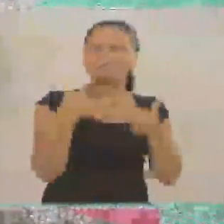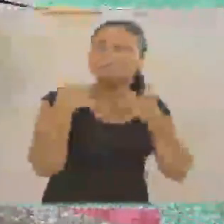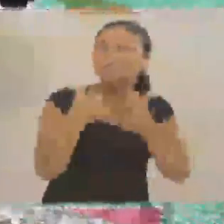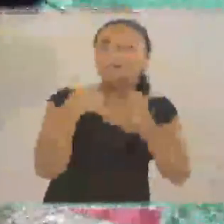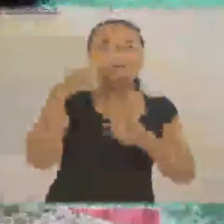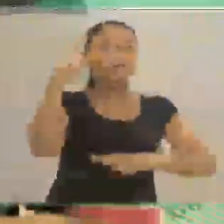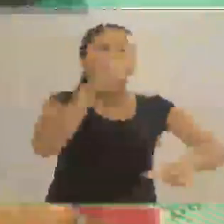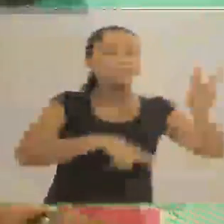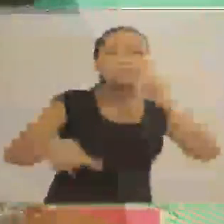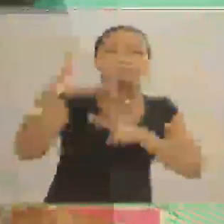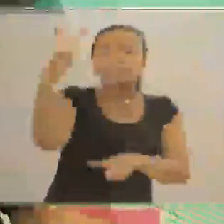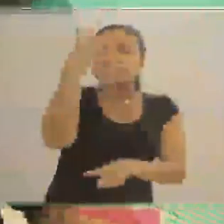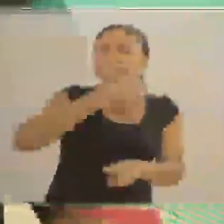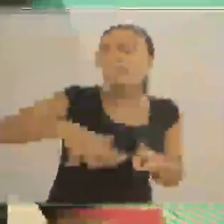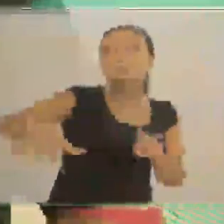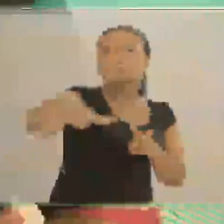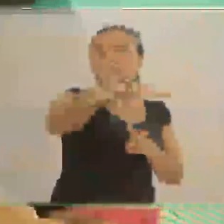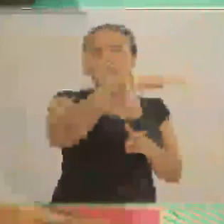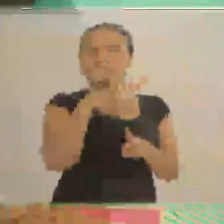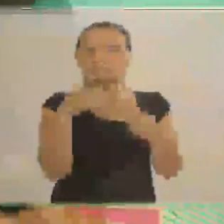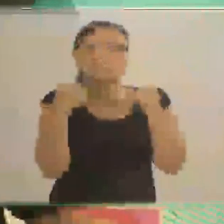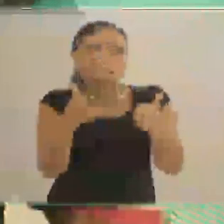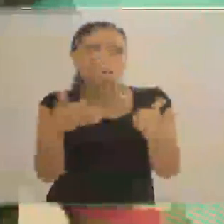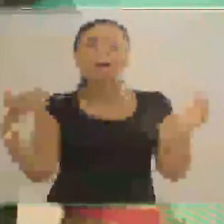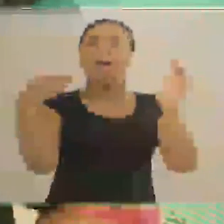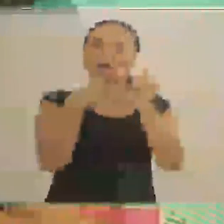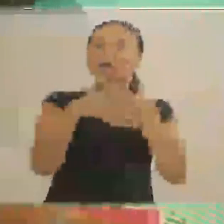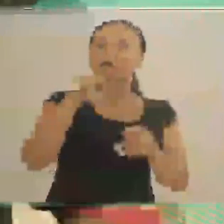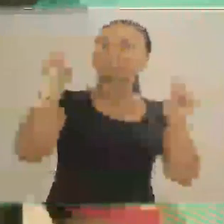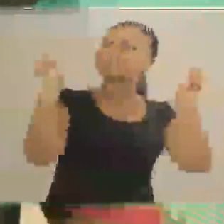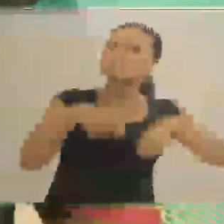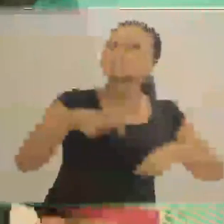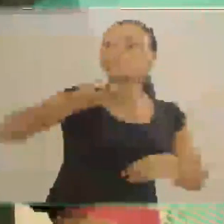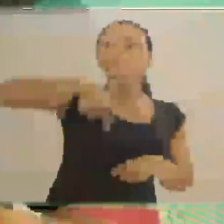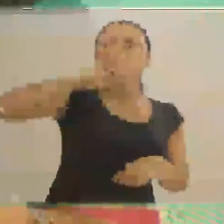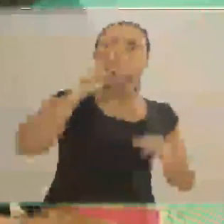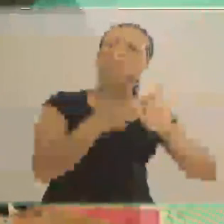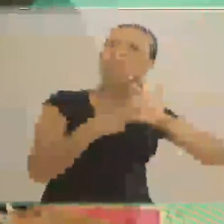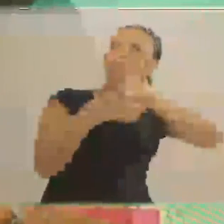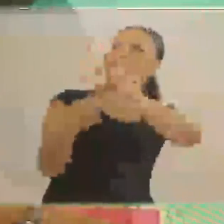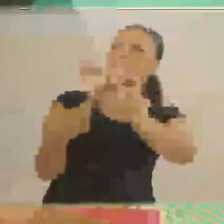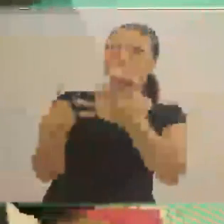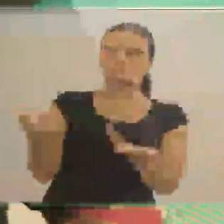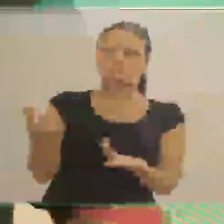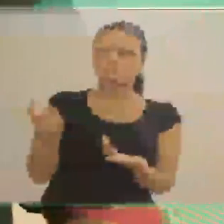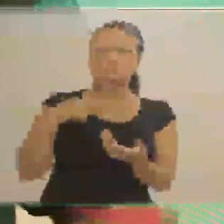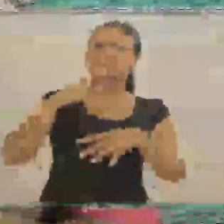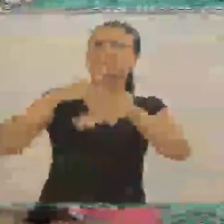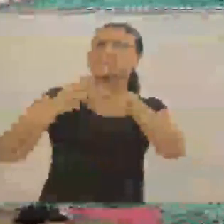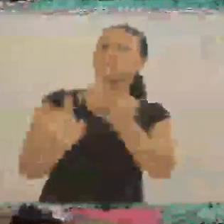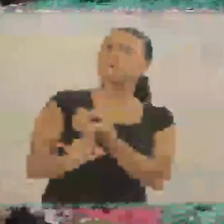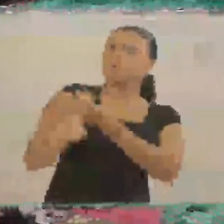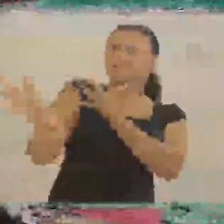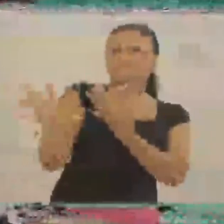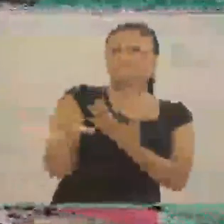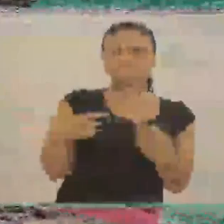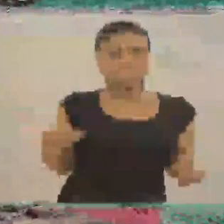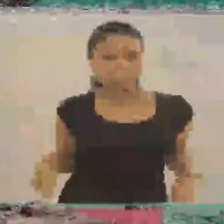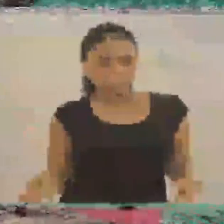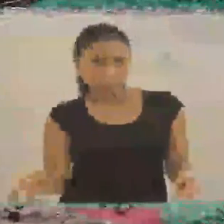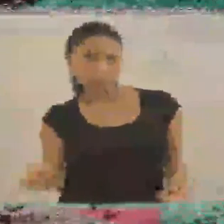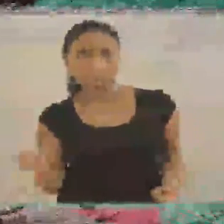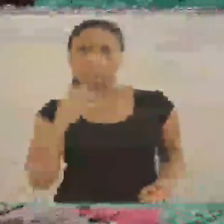é muito bacana. Eu acho que é mais uma possibilidade que a gente está mostrando que a gente pode fazer. Independente de a gente ser cadeirante ou não, mesmo um